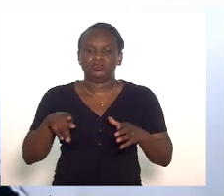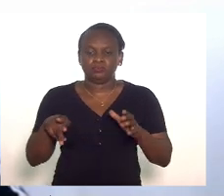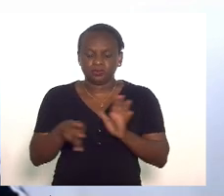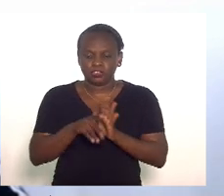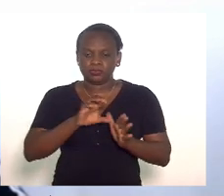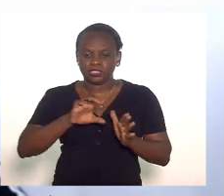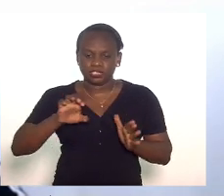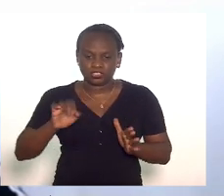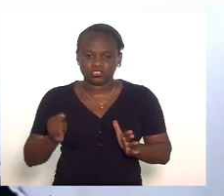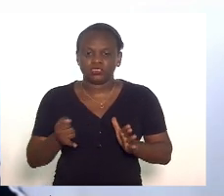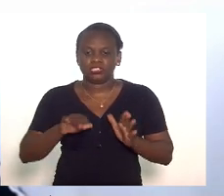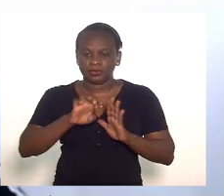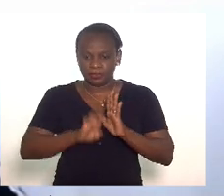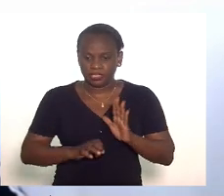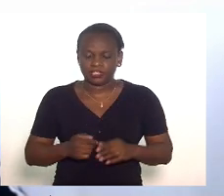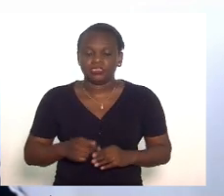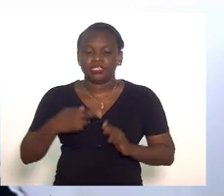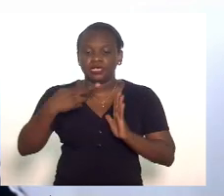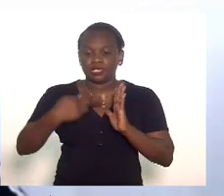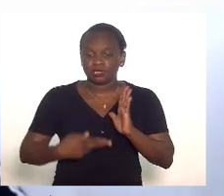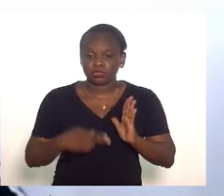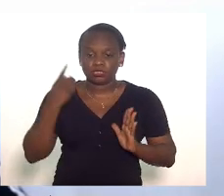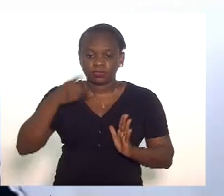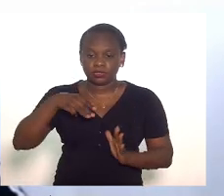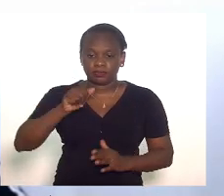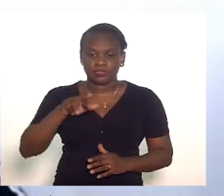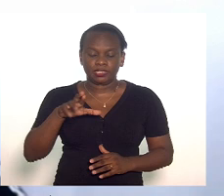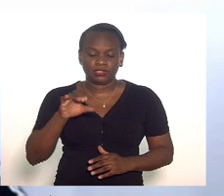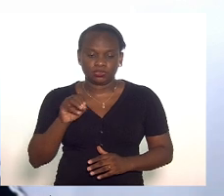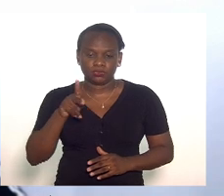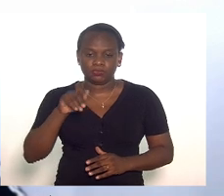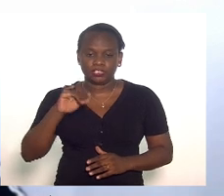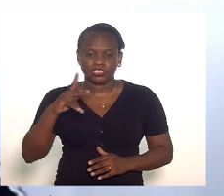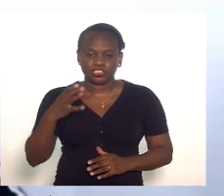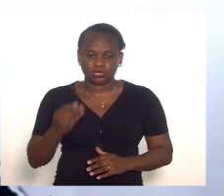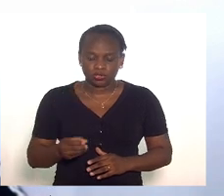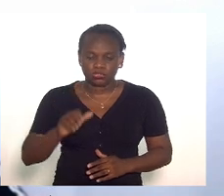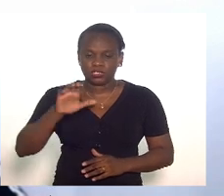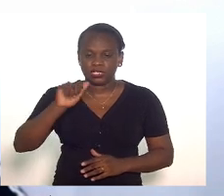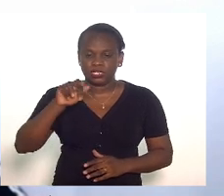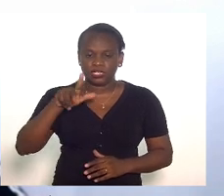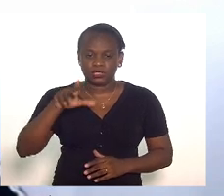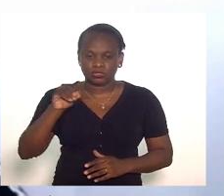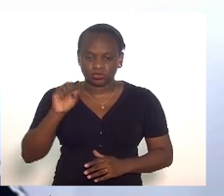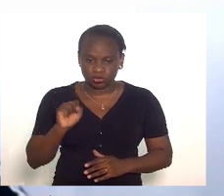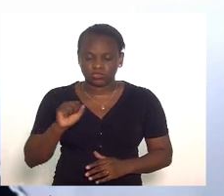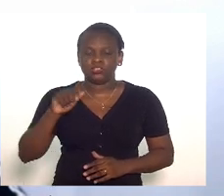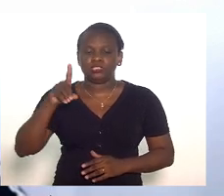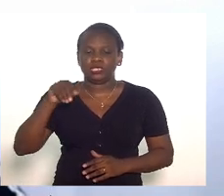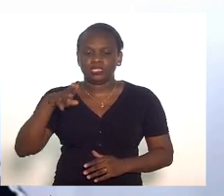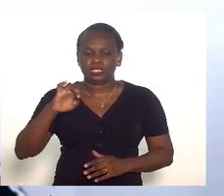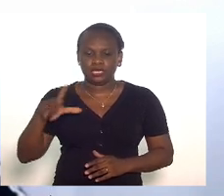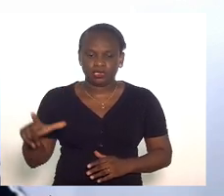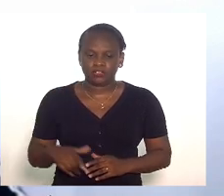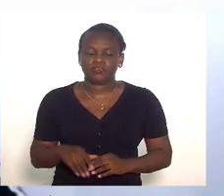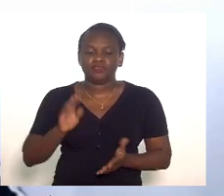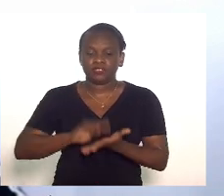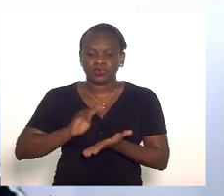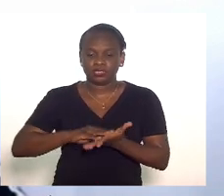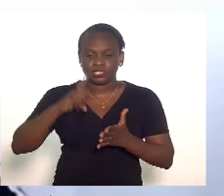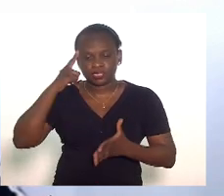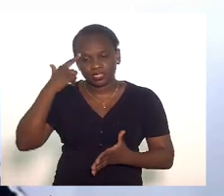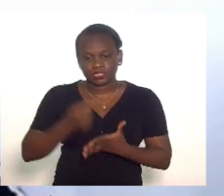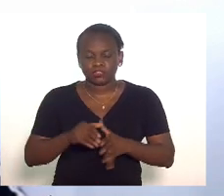Constituição e Justiça. Relatou os deputados Márcio Pacheco, delegado Carlos Augusto e Daniel Libreão. Pendente de